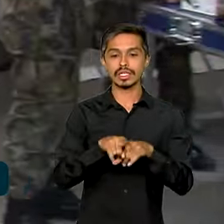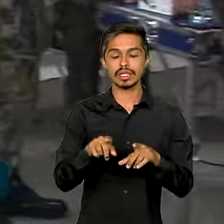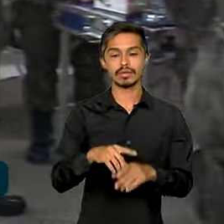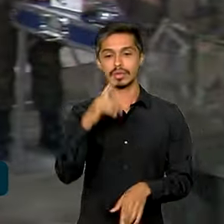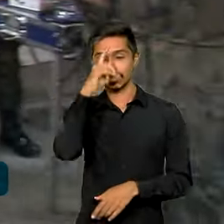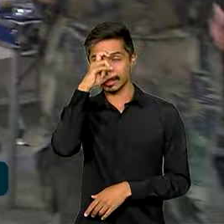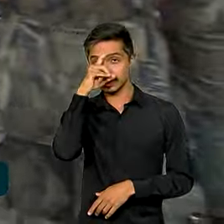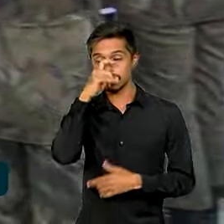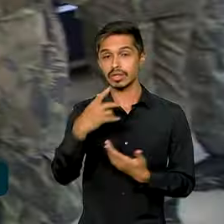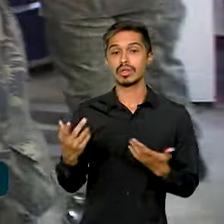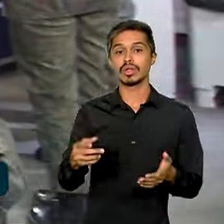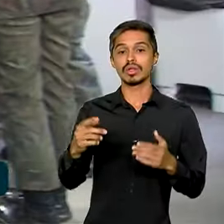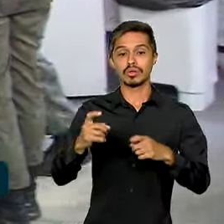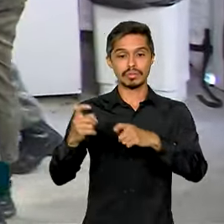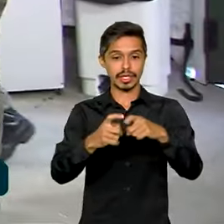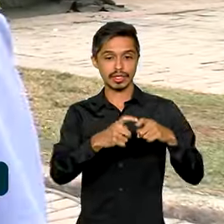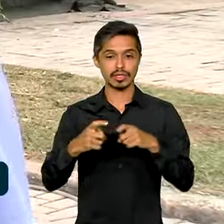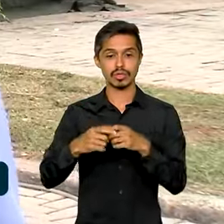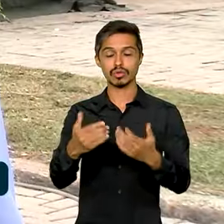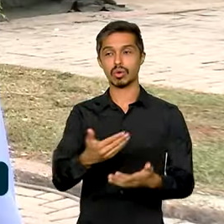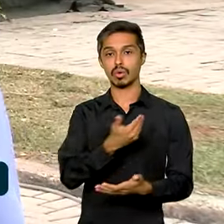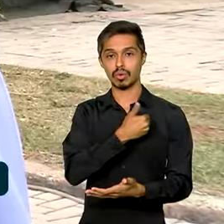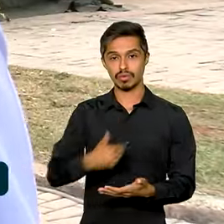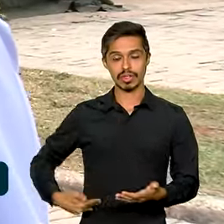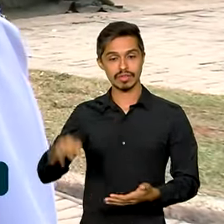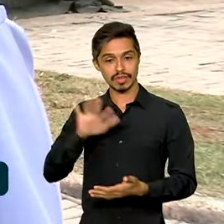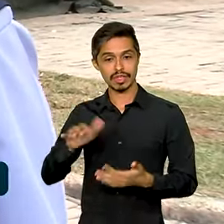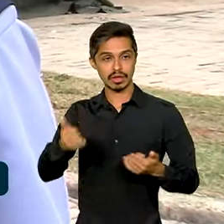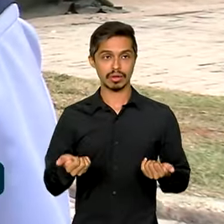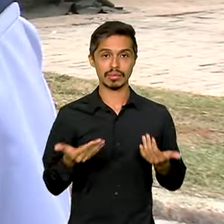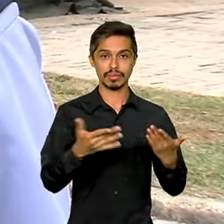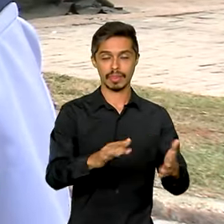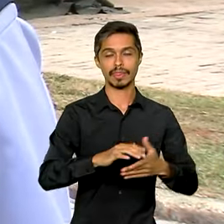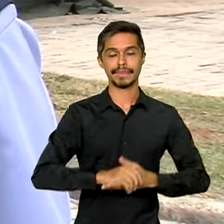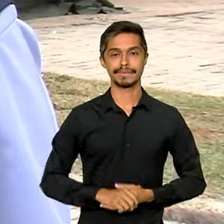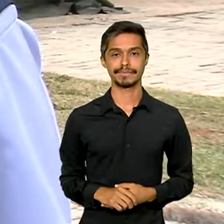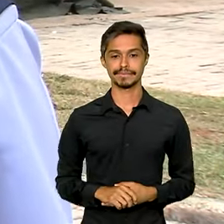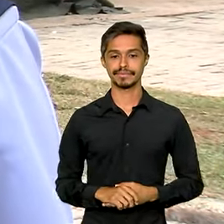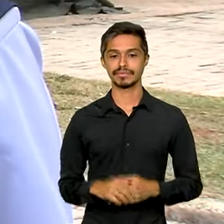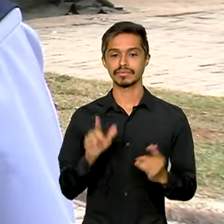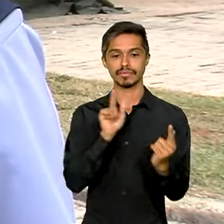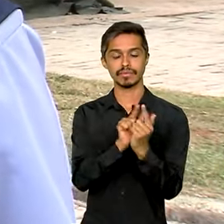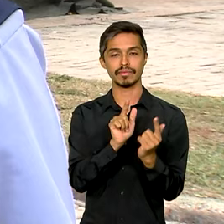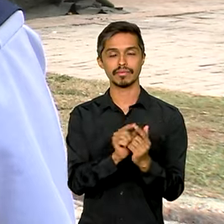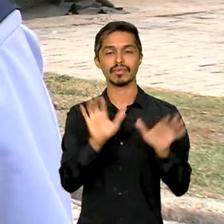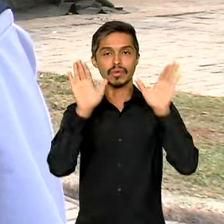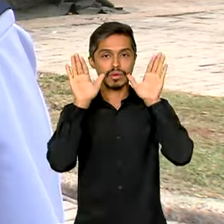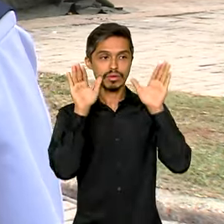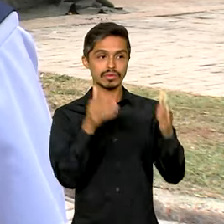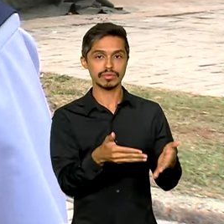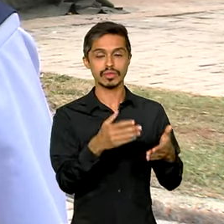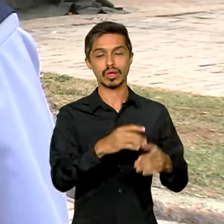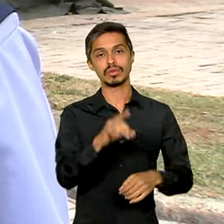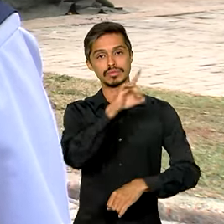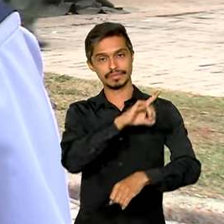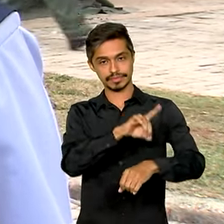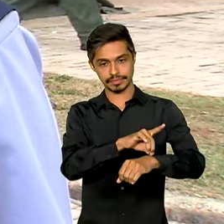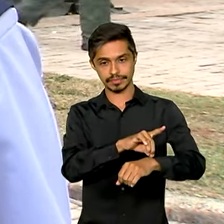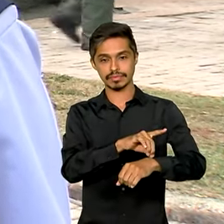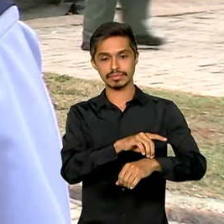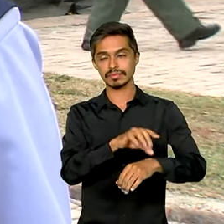cedidos pela corporação do governo federal. O atendimento vai ser com foco na dengue,